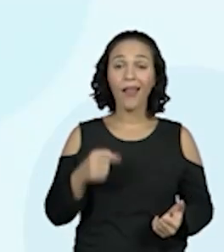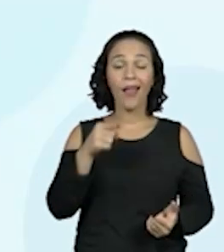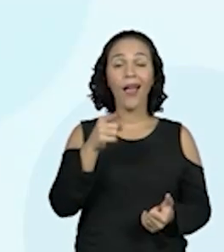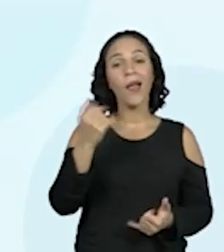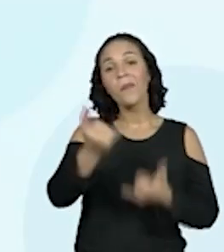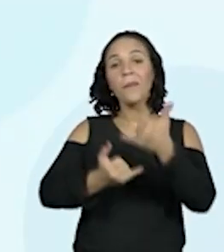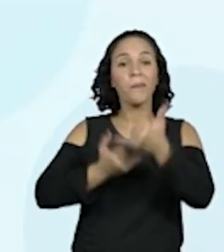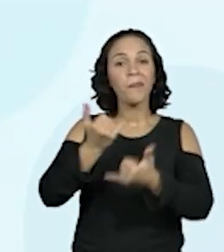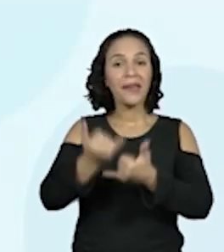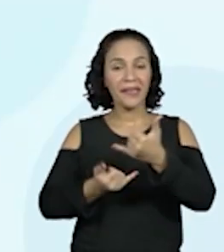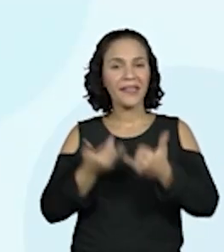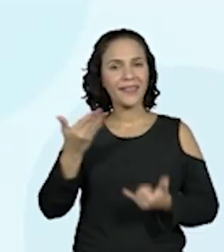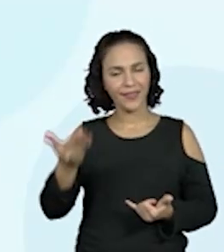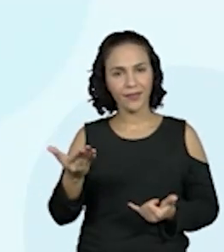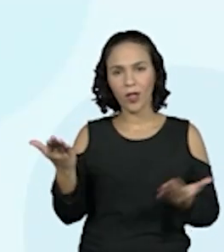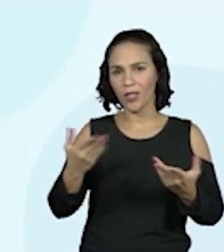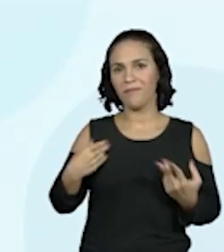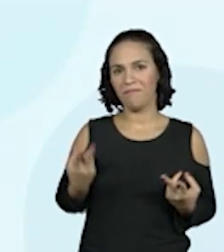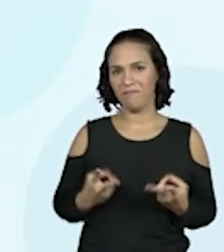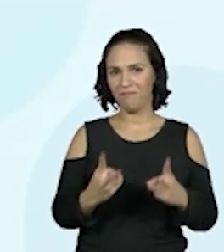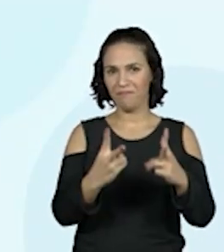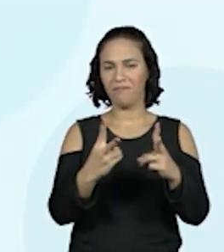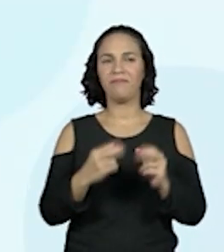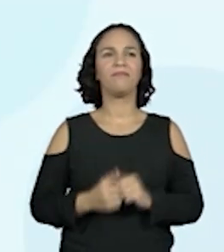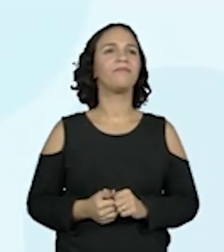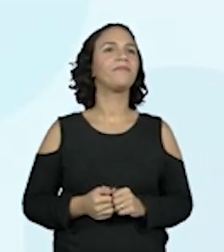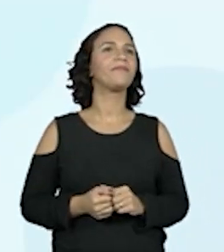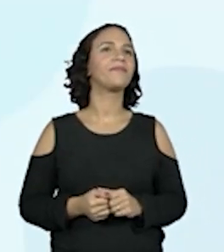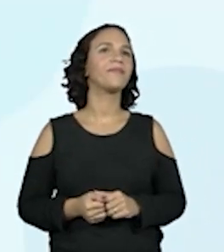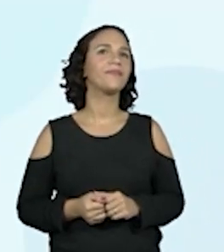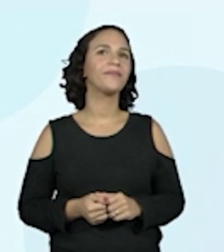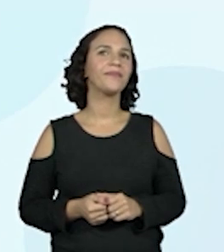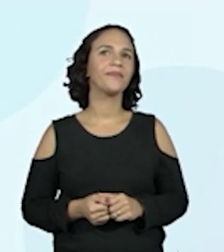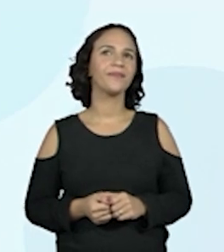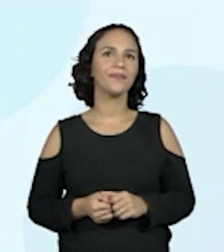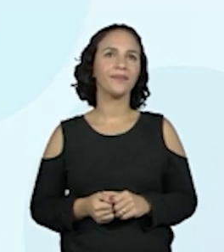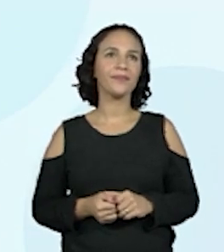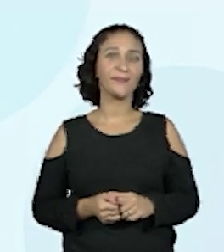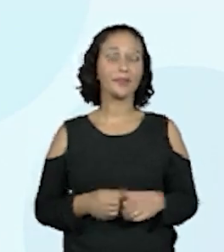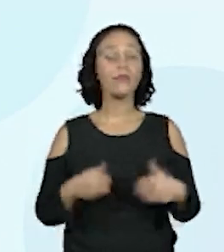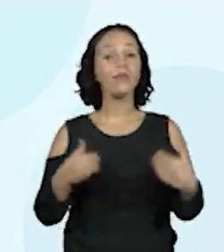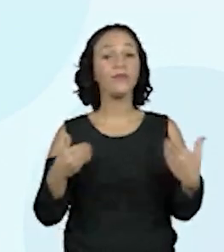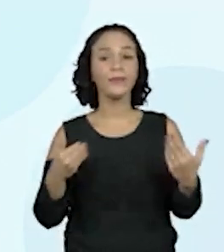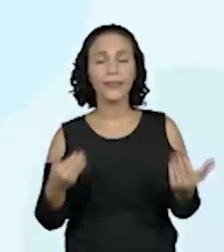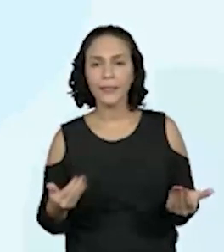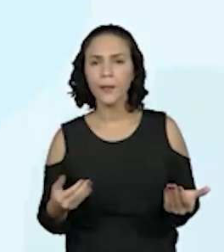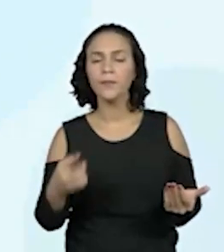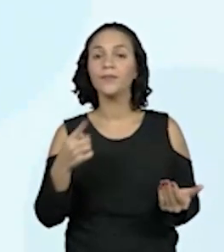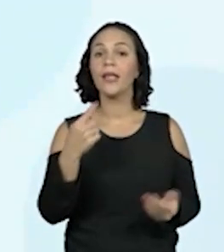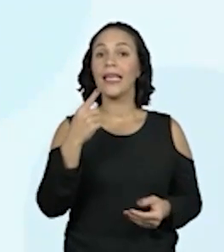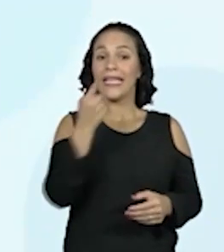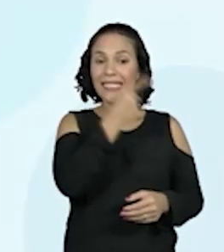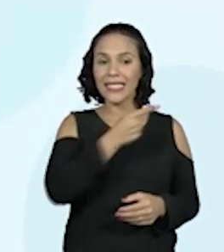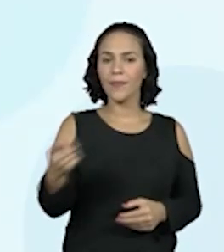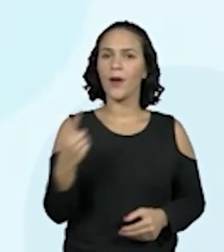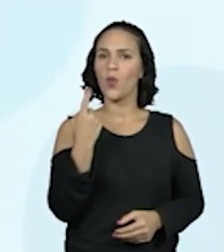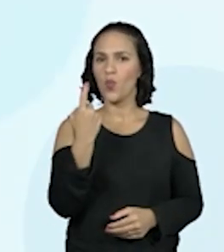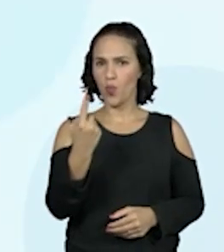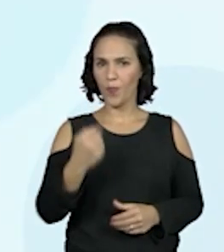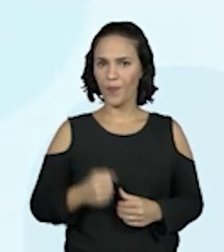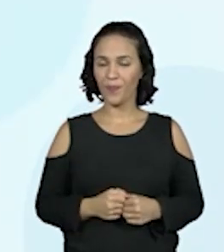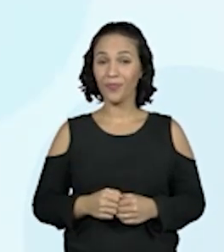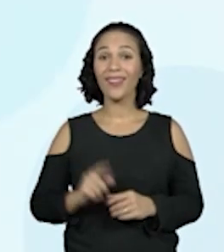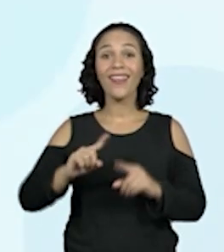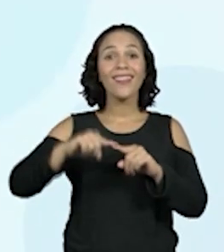deles lá. E a gente vai continuar a brincadeira. Ok? Ok. Foi na primeira semana. Na